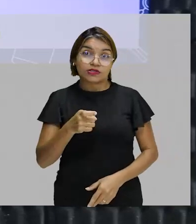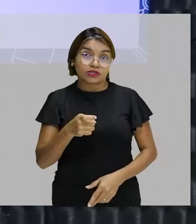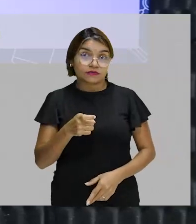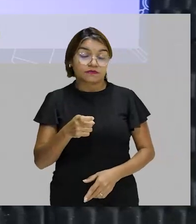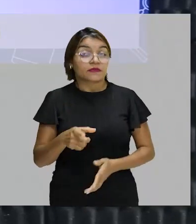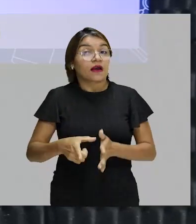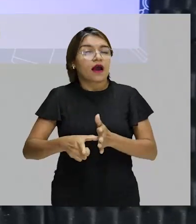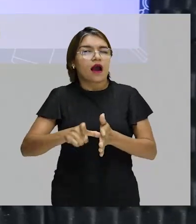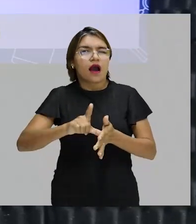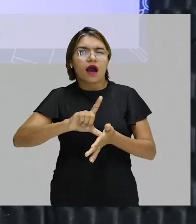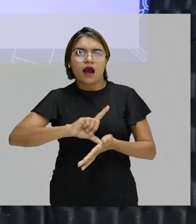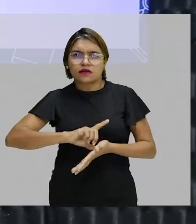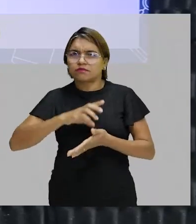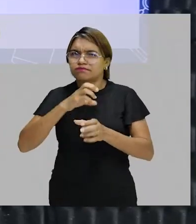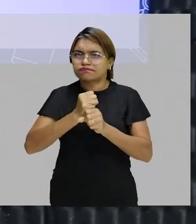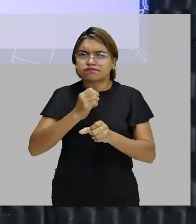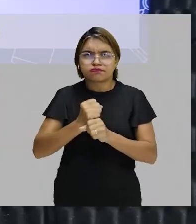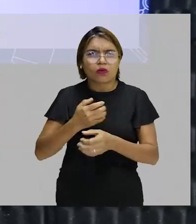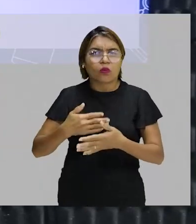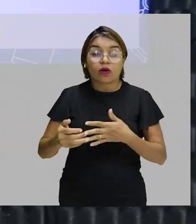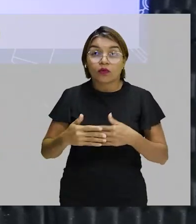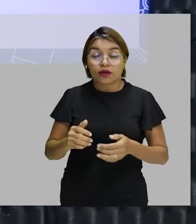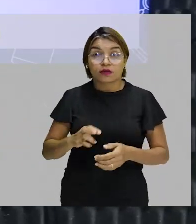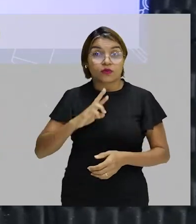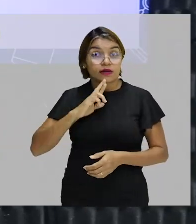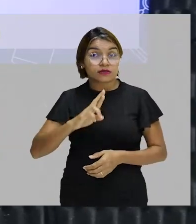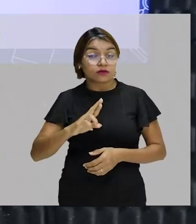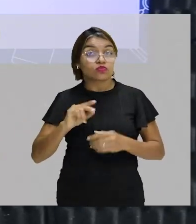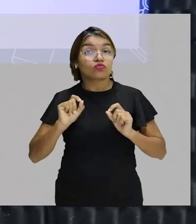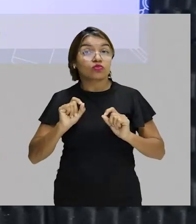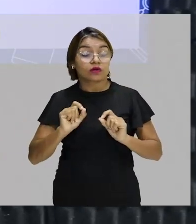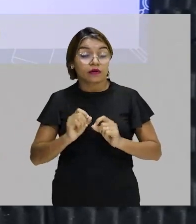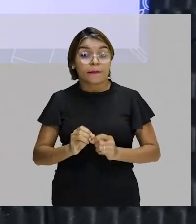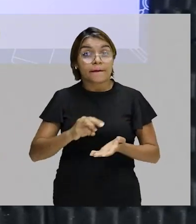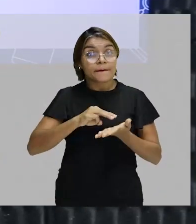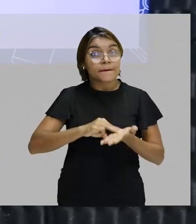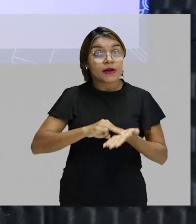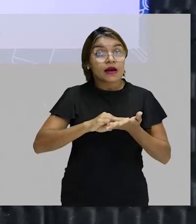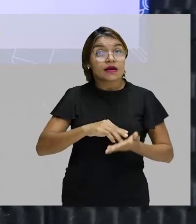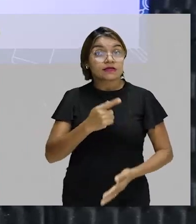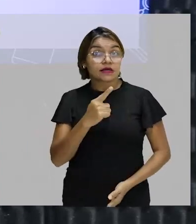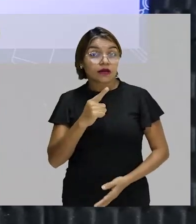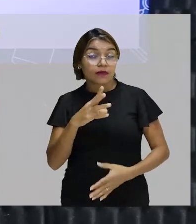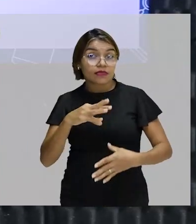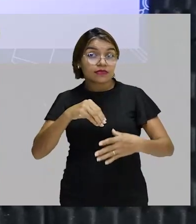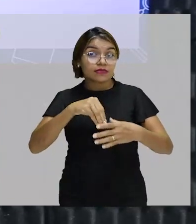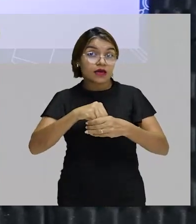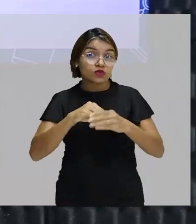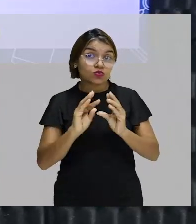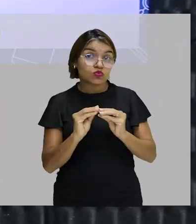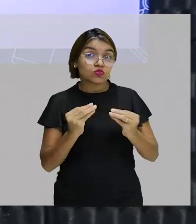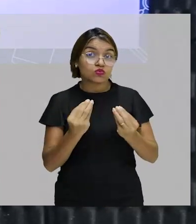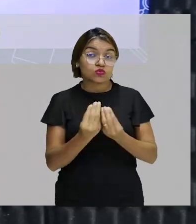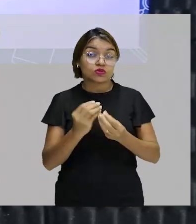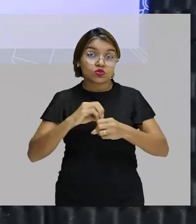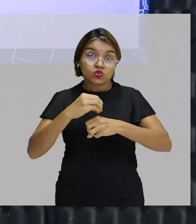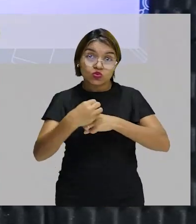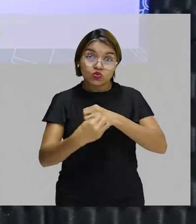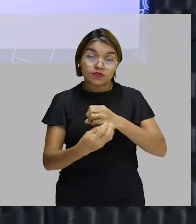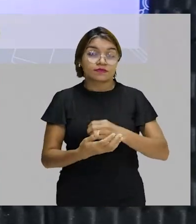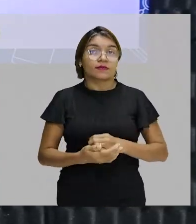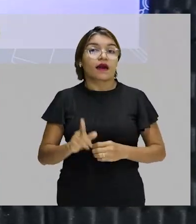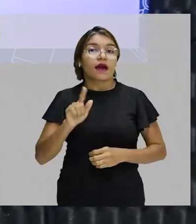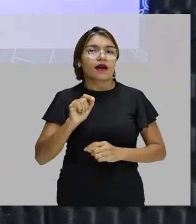de fazer qualquer cálculo, turminha, o resultado, né? A massa em gramas presente naquela quantidade de moléculas.